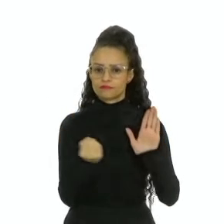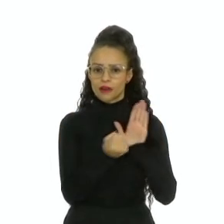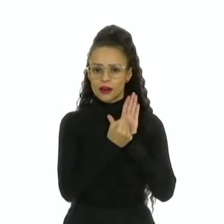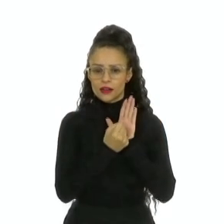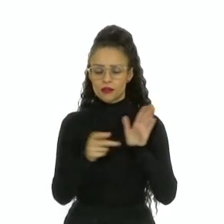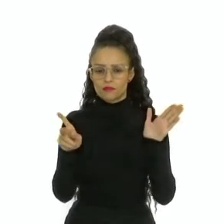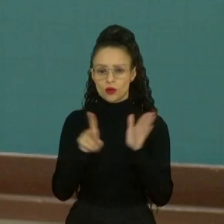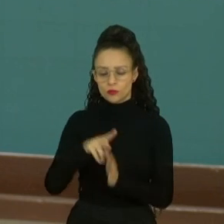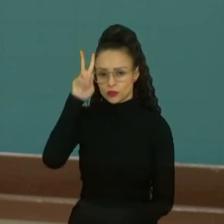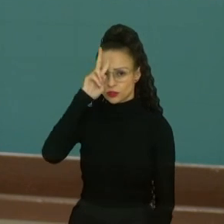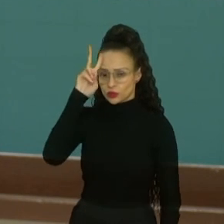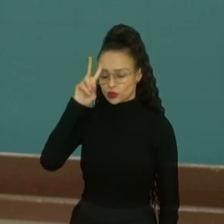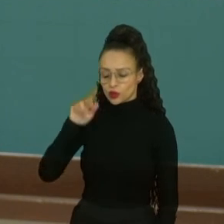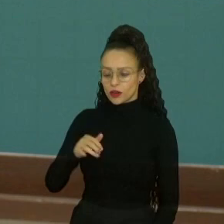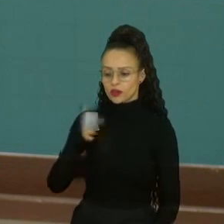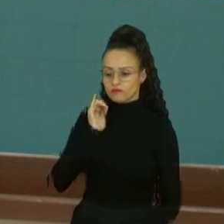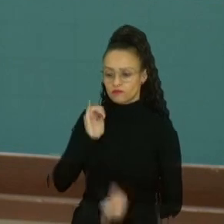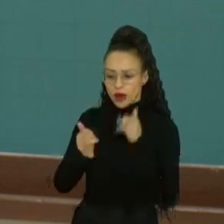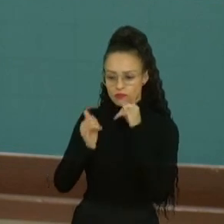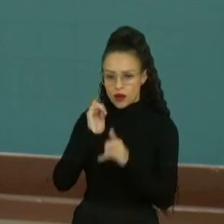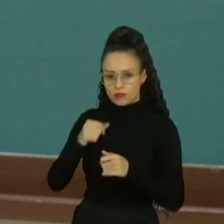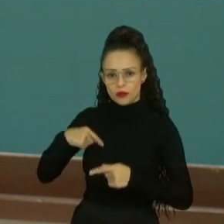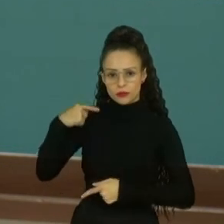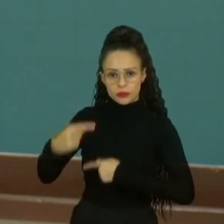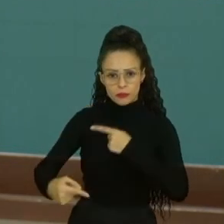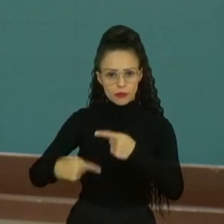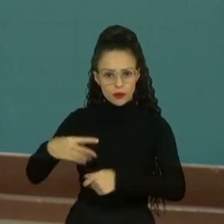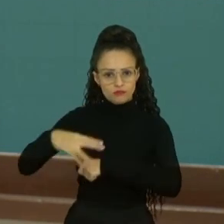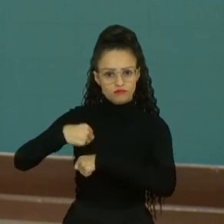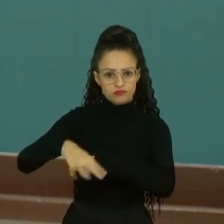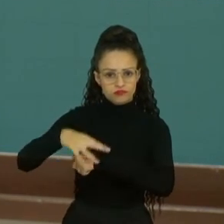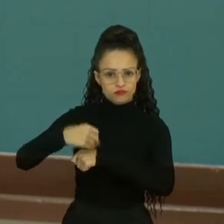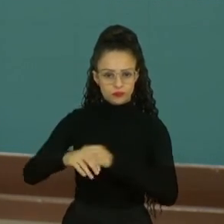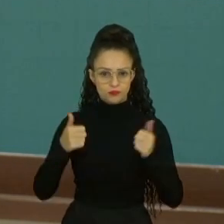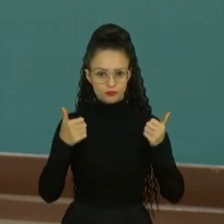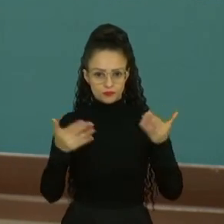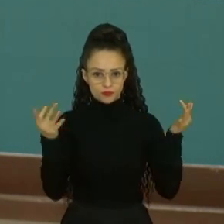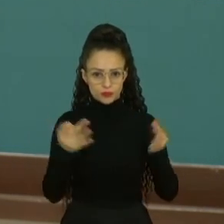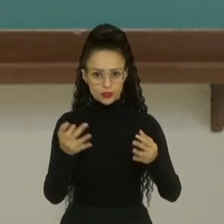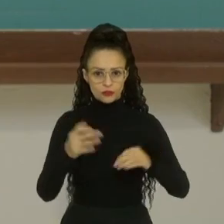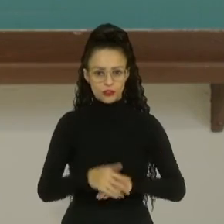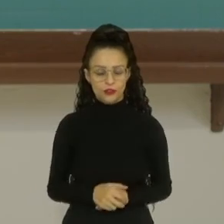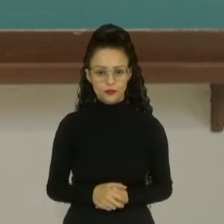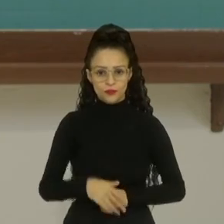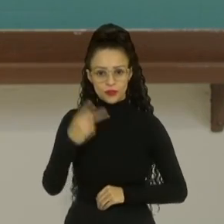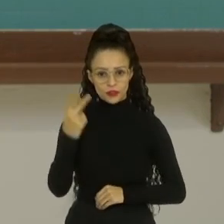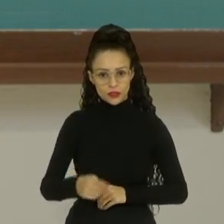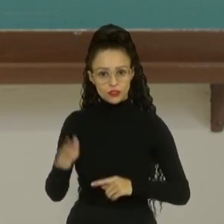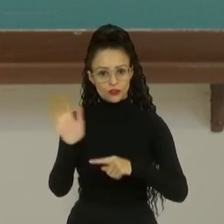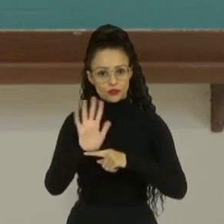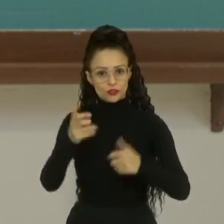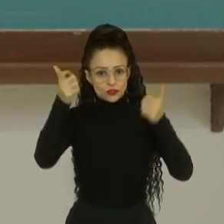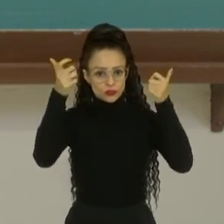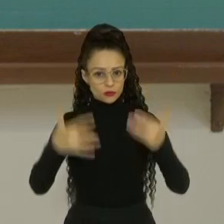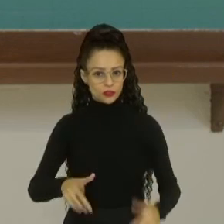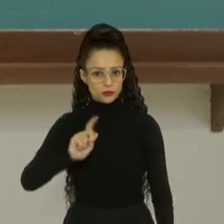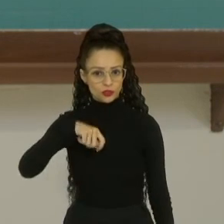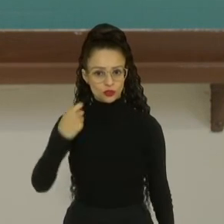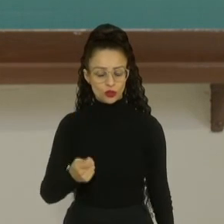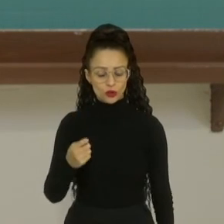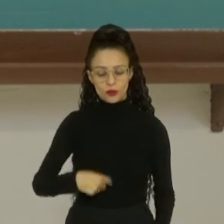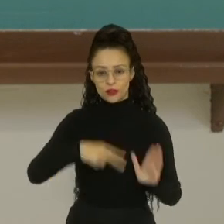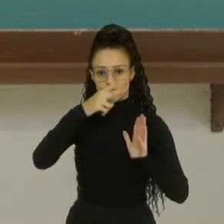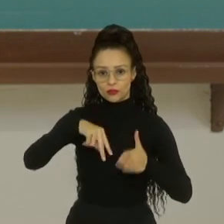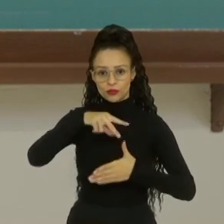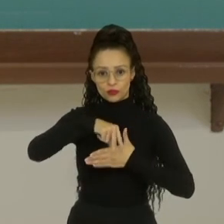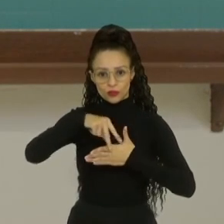oral por ser transmitida de geração a geração. Perfeito? Então, nesse vídeo falamos sobre leitura